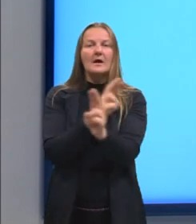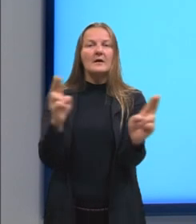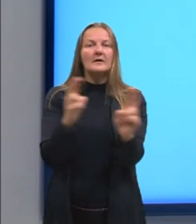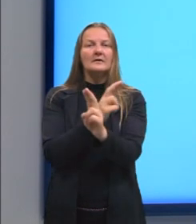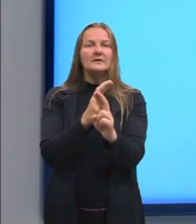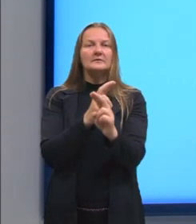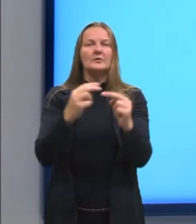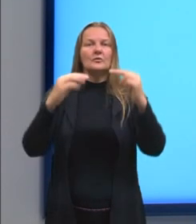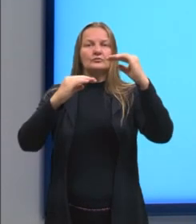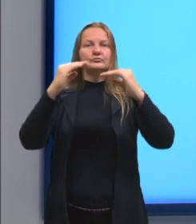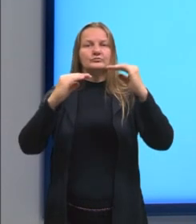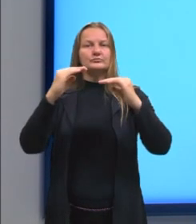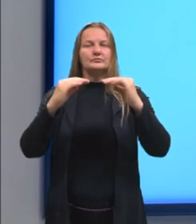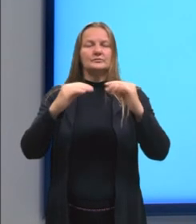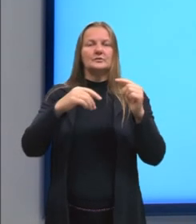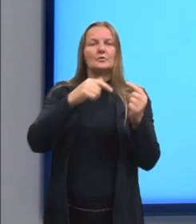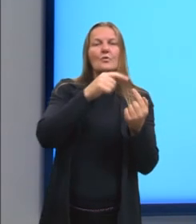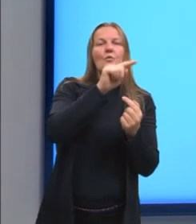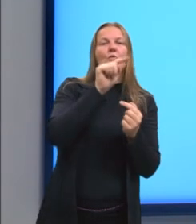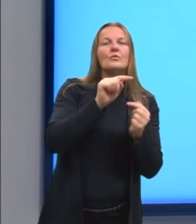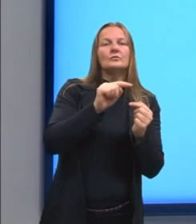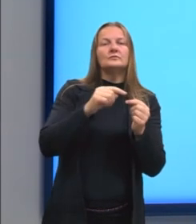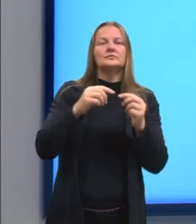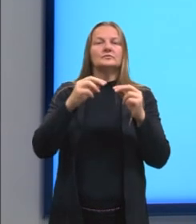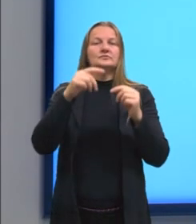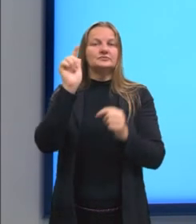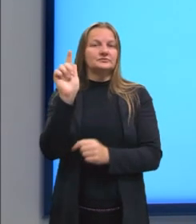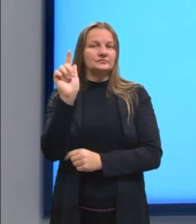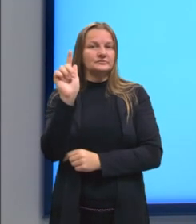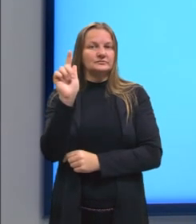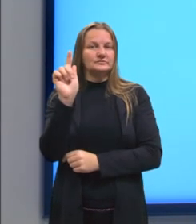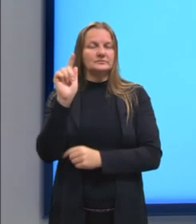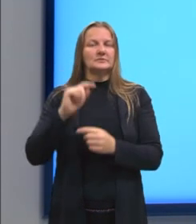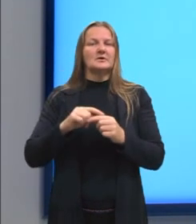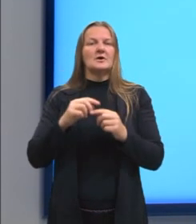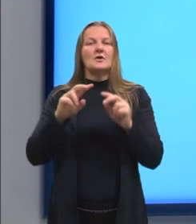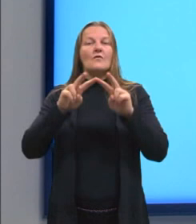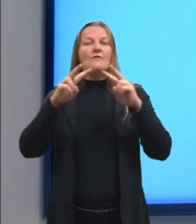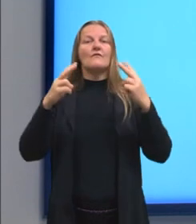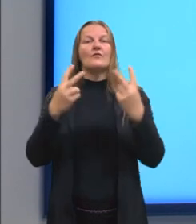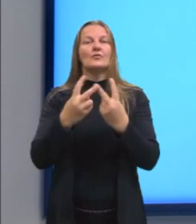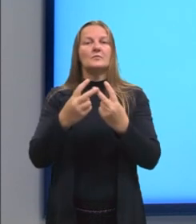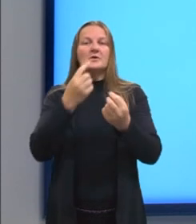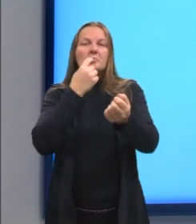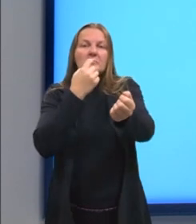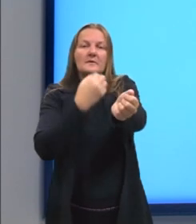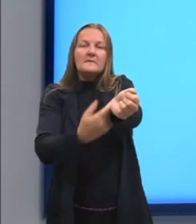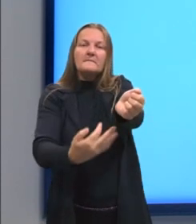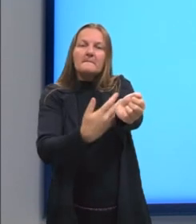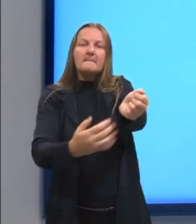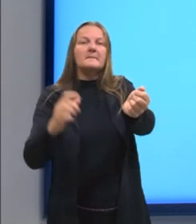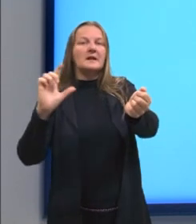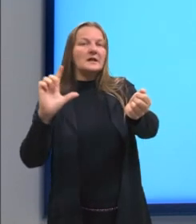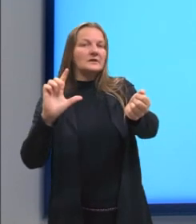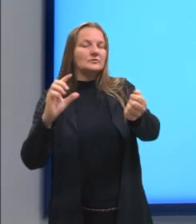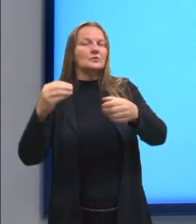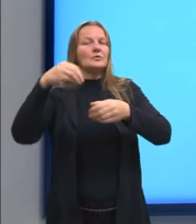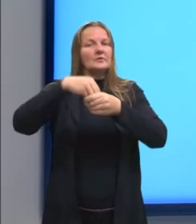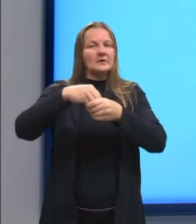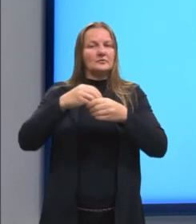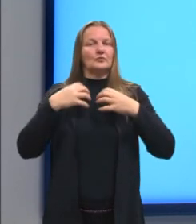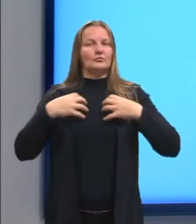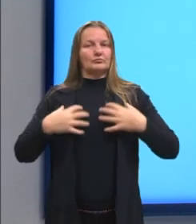Q de álcool ingerido, medido em grama, e o volume de sangue em litro presente no